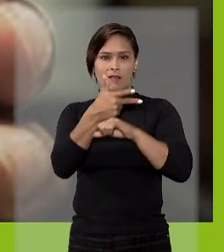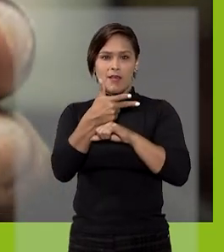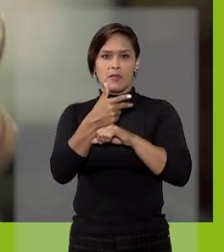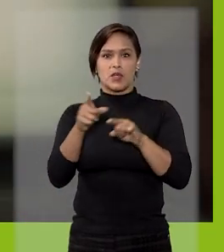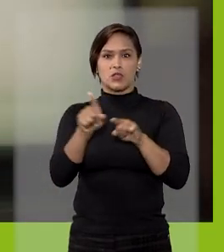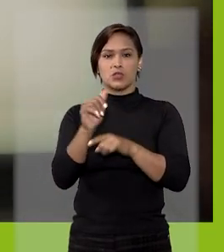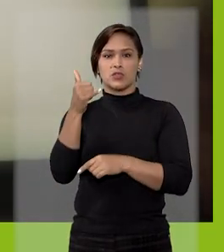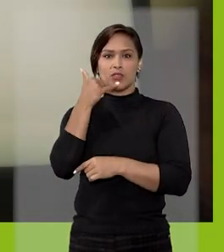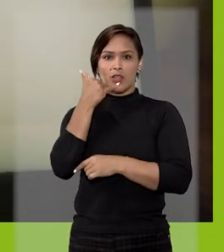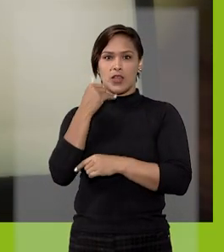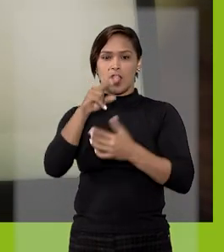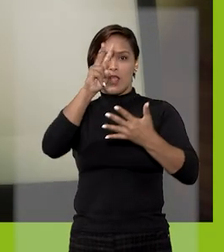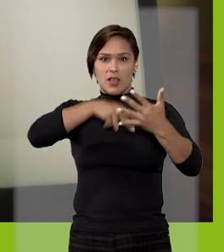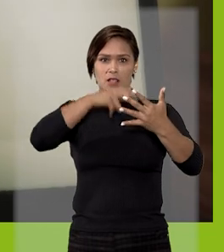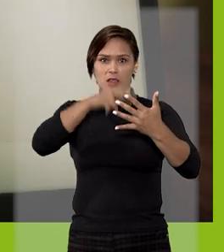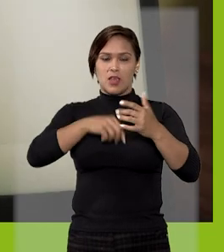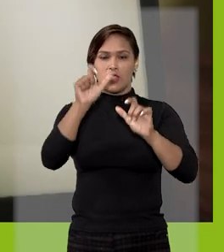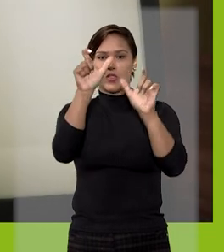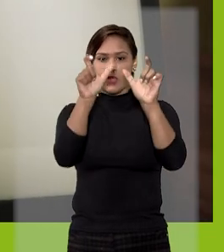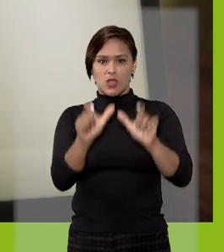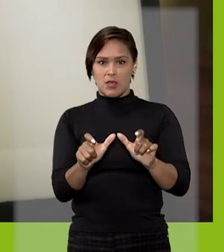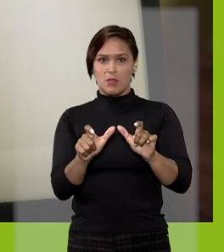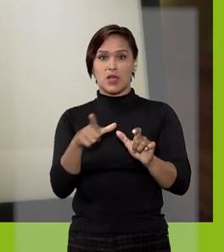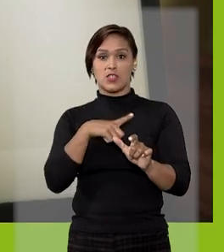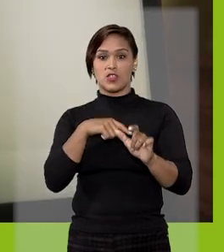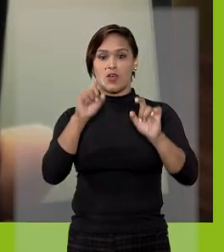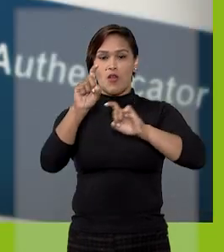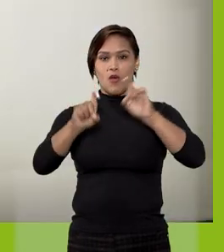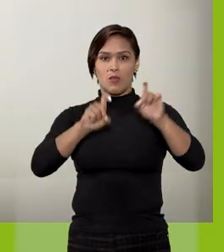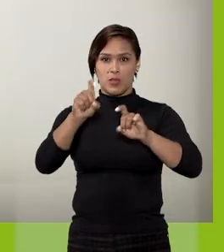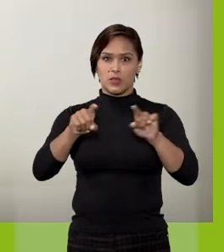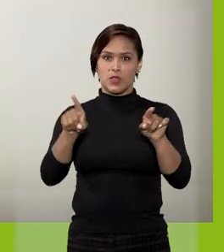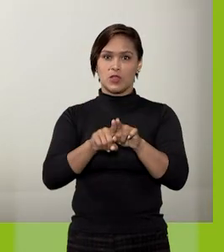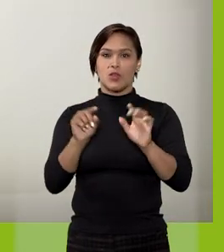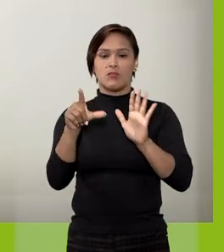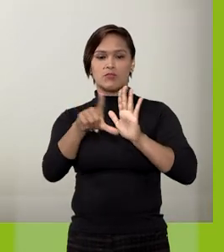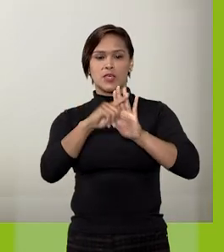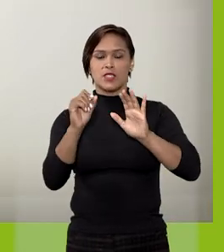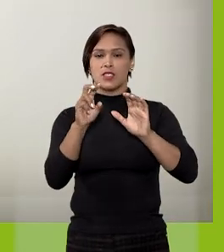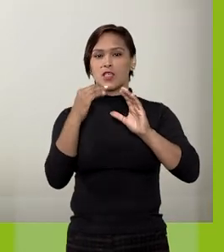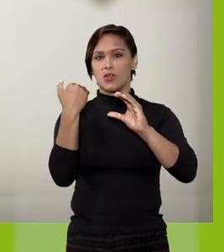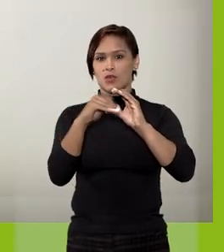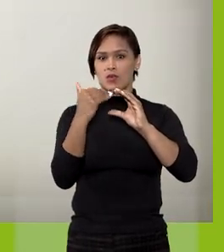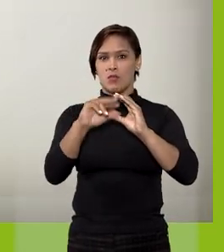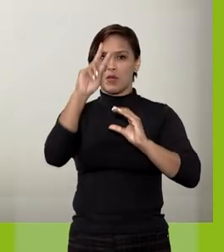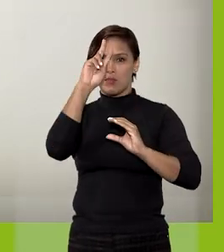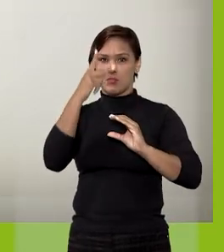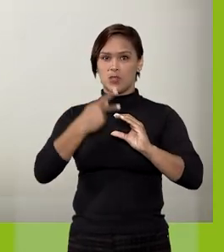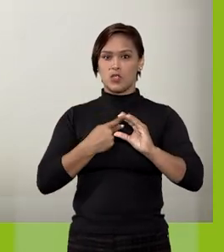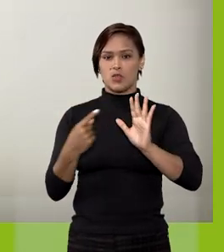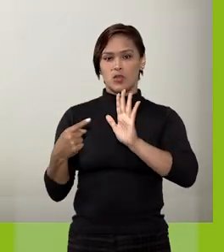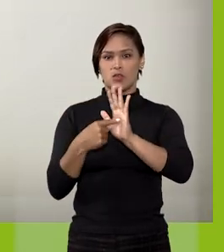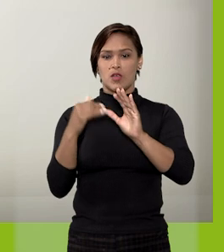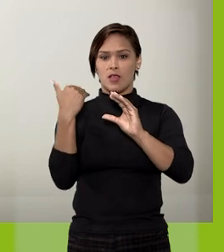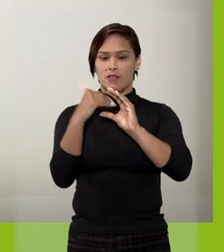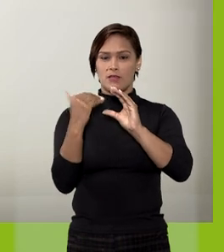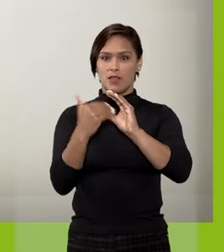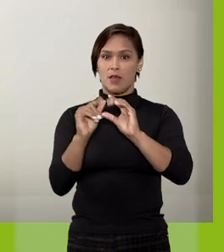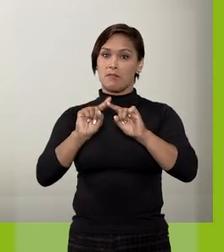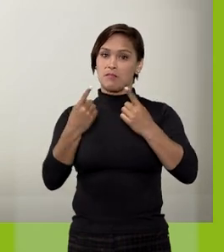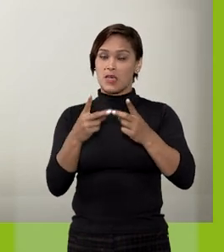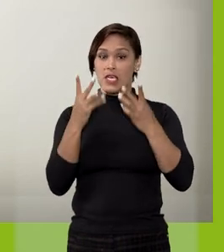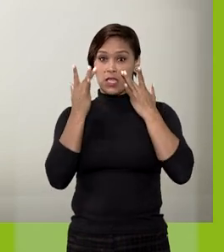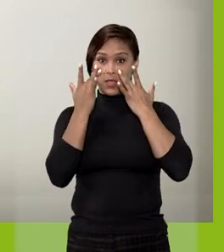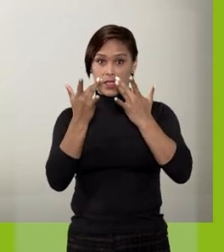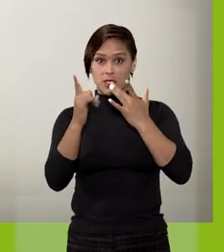Faça a leitura da imagem que está na tela do computador, insira o seu e-mail pessoal e clique em Enviar. Mas